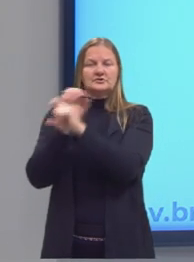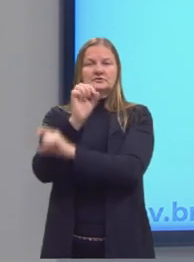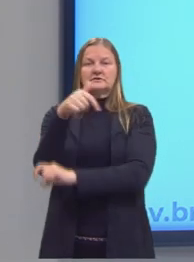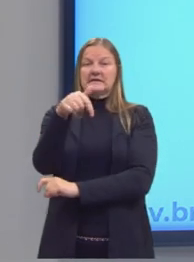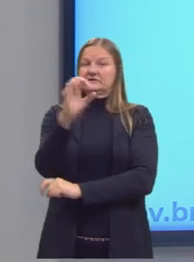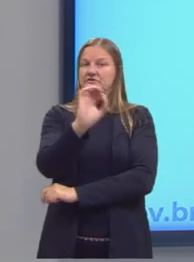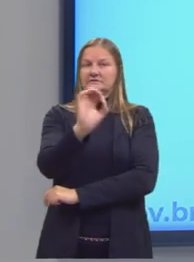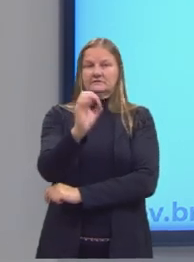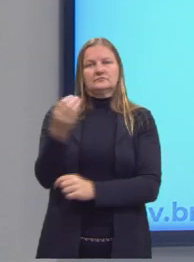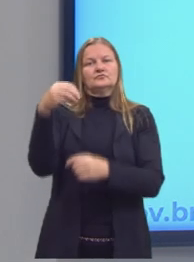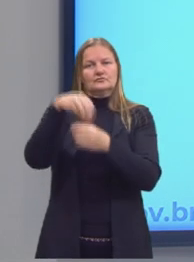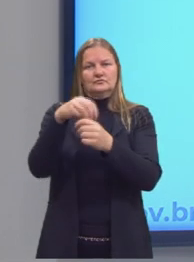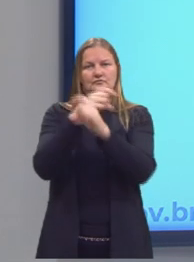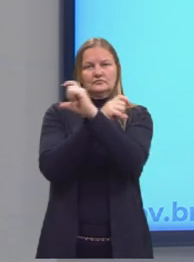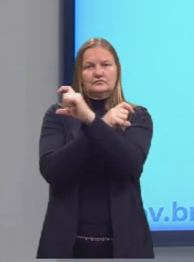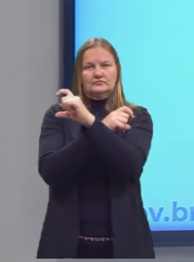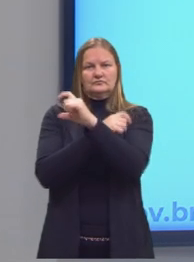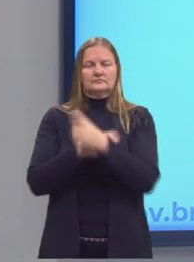intervalo.